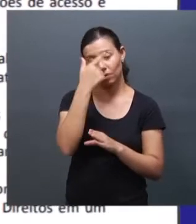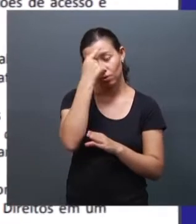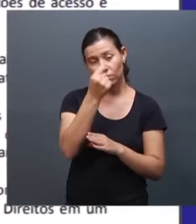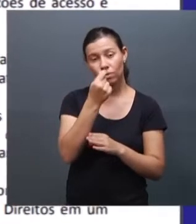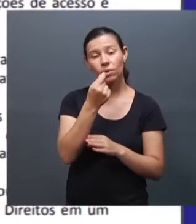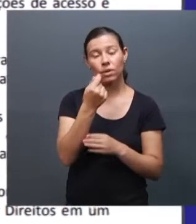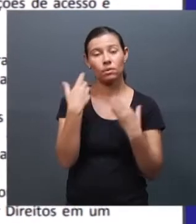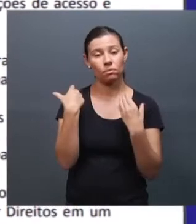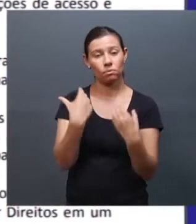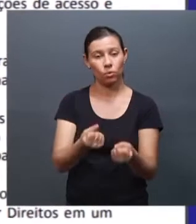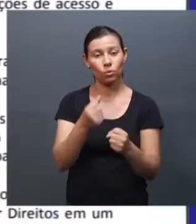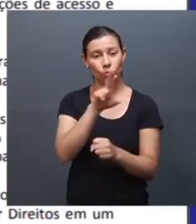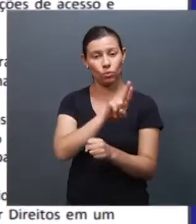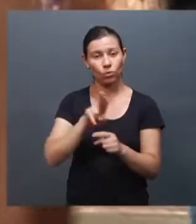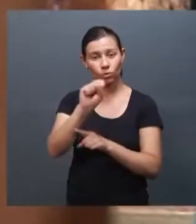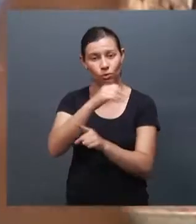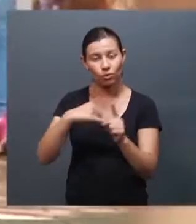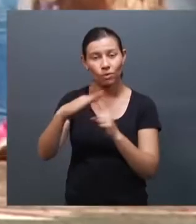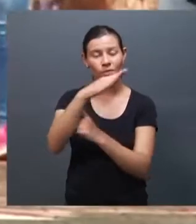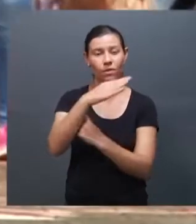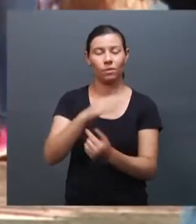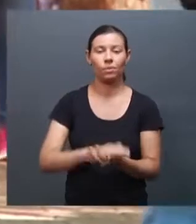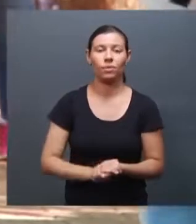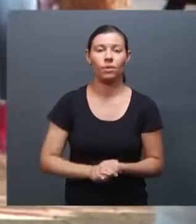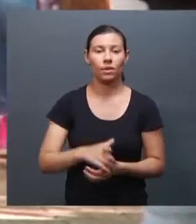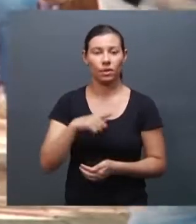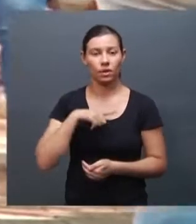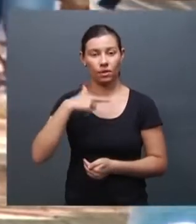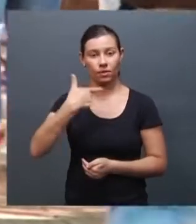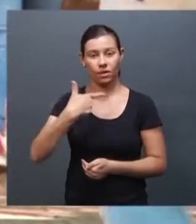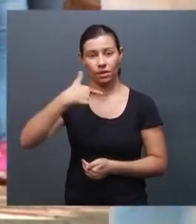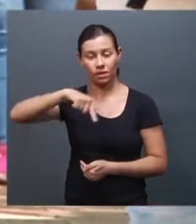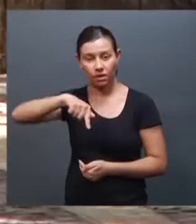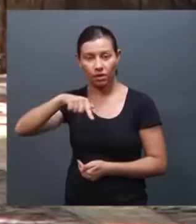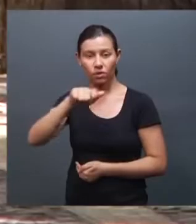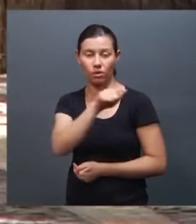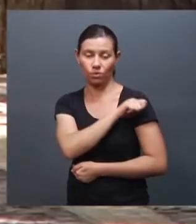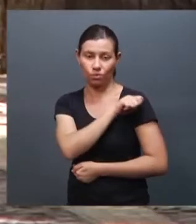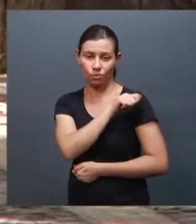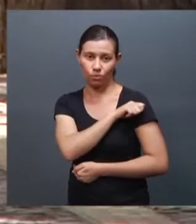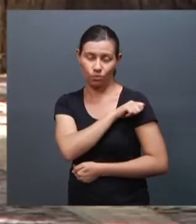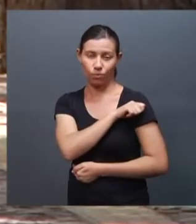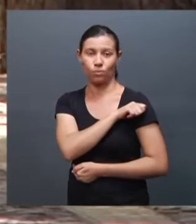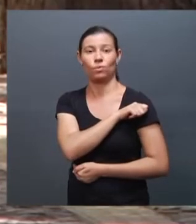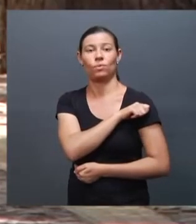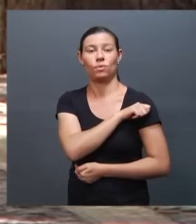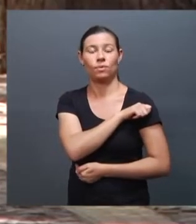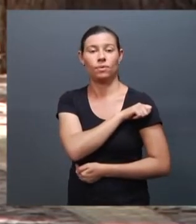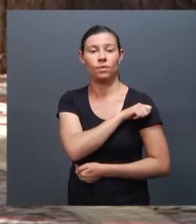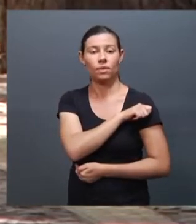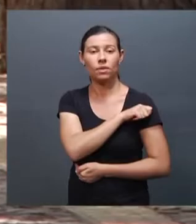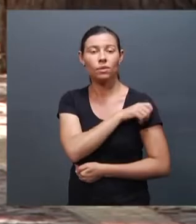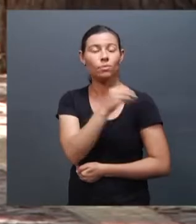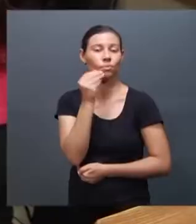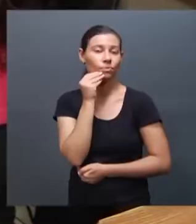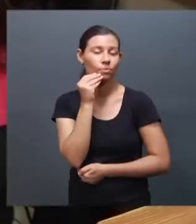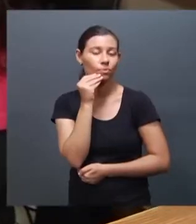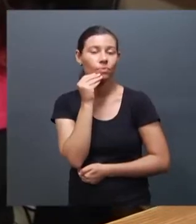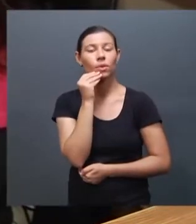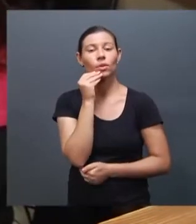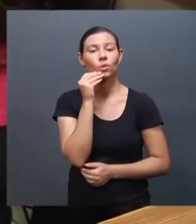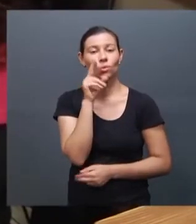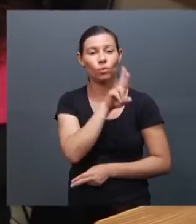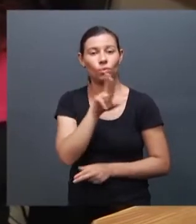política do uso de nome social. Ao todo, são 27 alunos na instituição que já tiveram a oportunidade de trocar o nome.